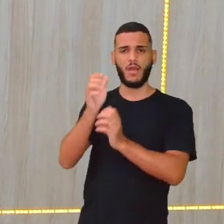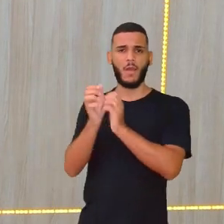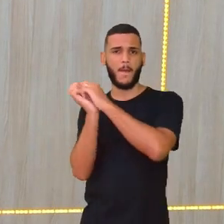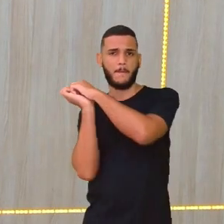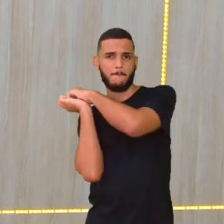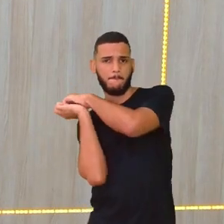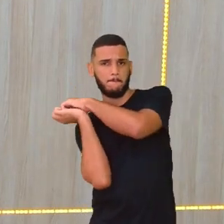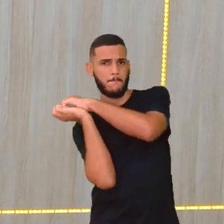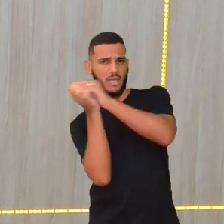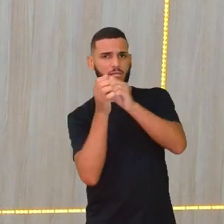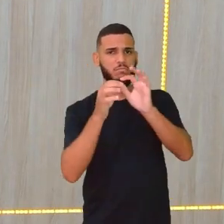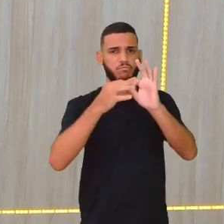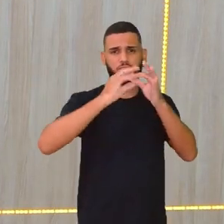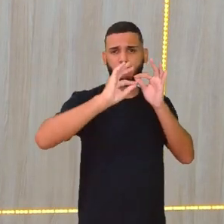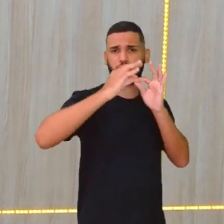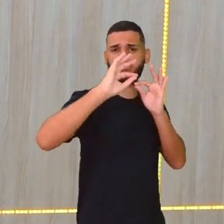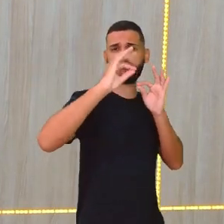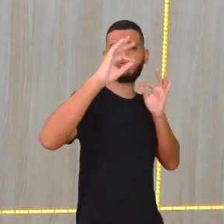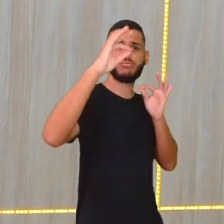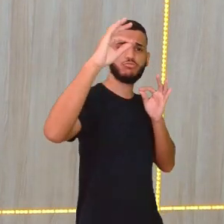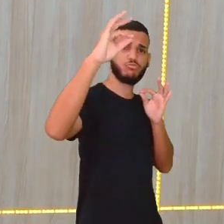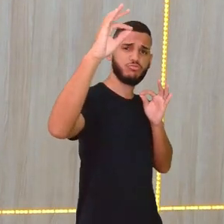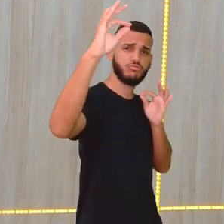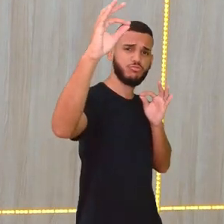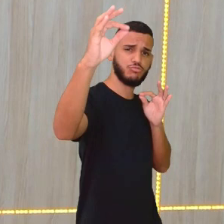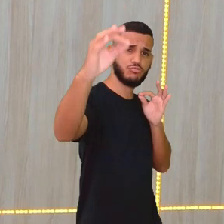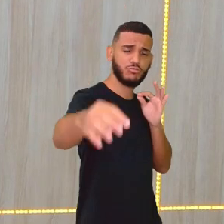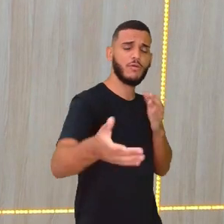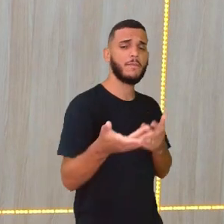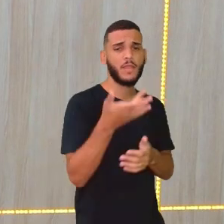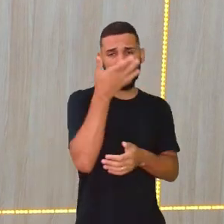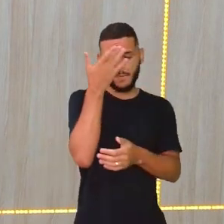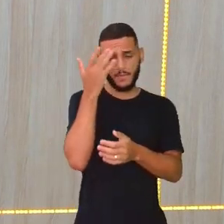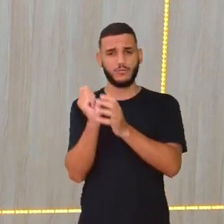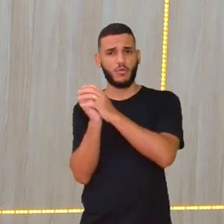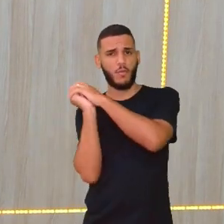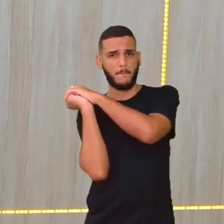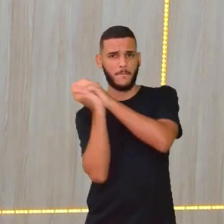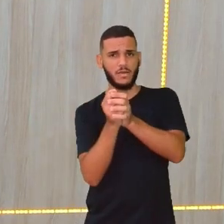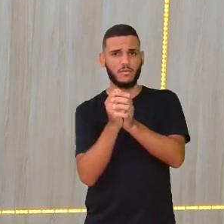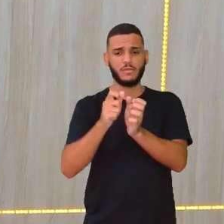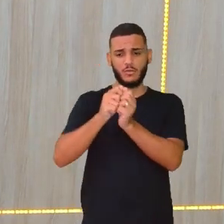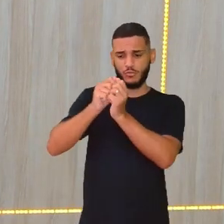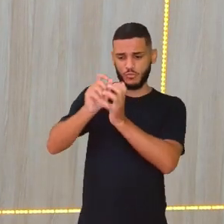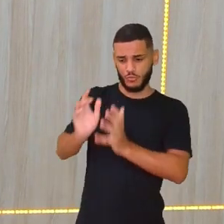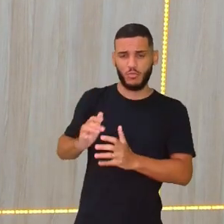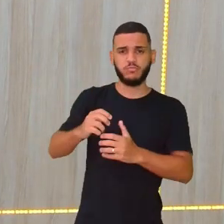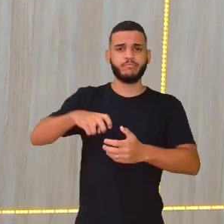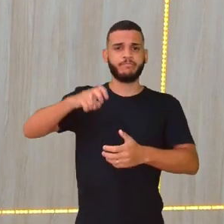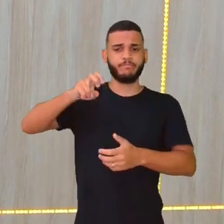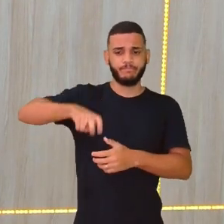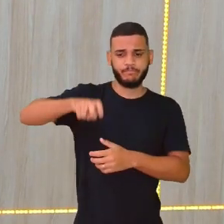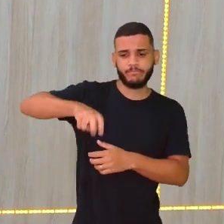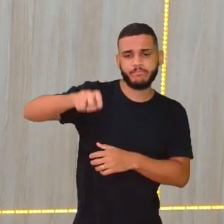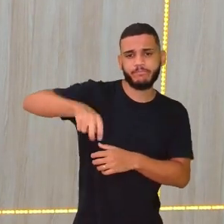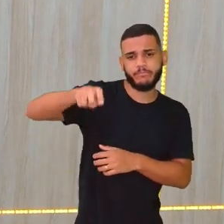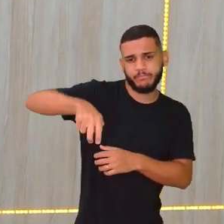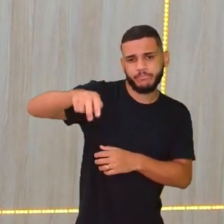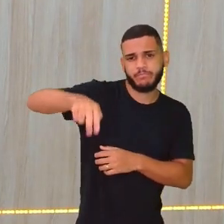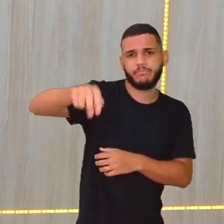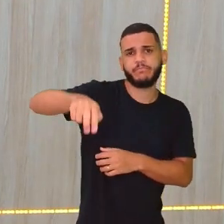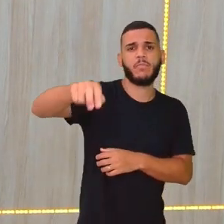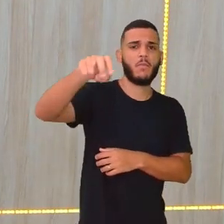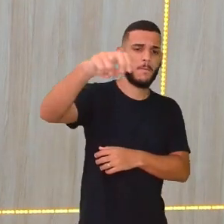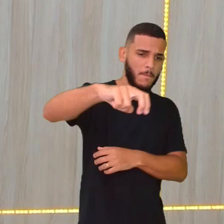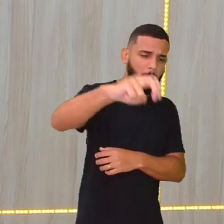o mais longe possível. E aí, no caso, o cara que rebateu, ele solta lá o taco e vai correr pelas bases, né?